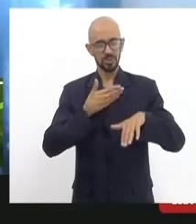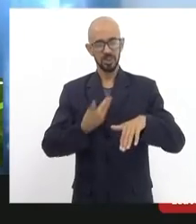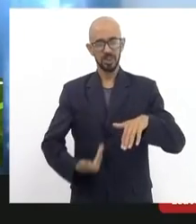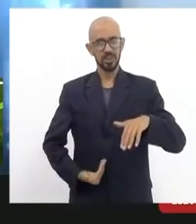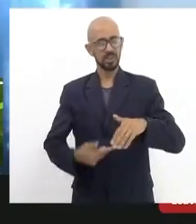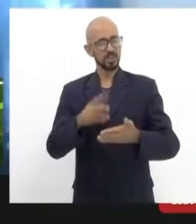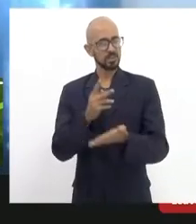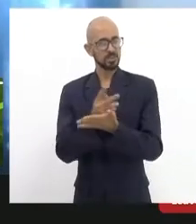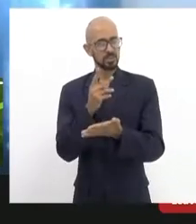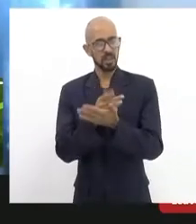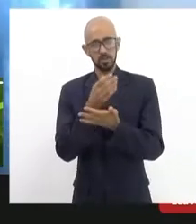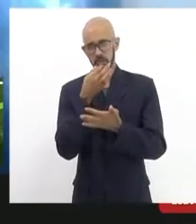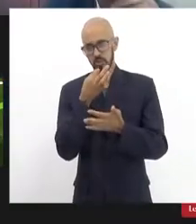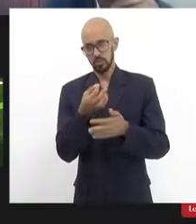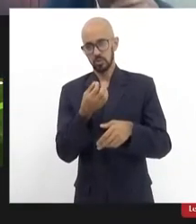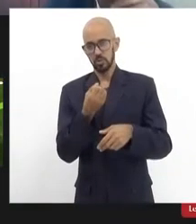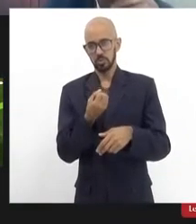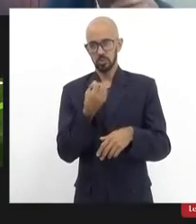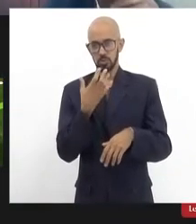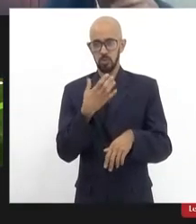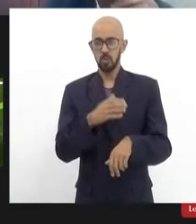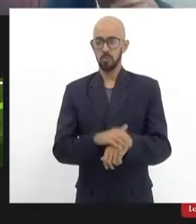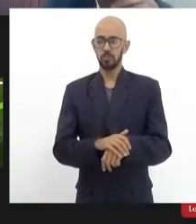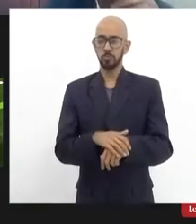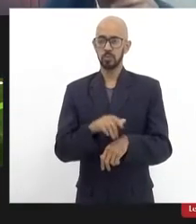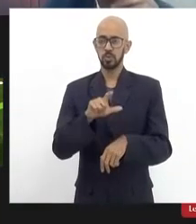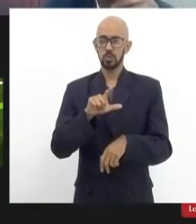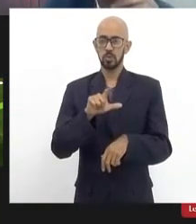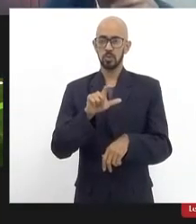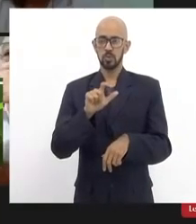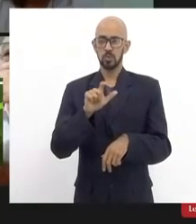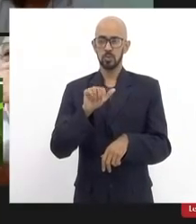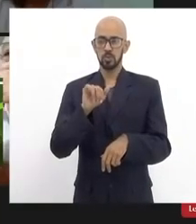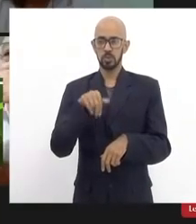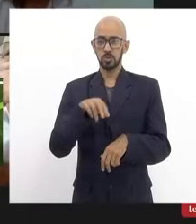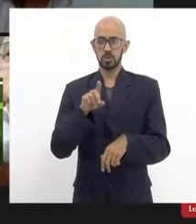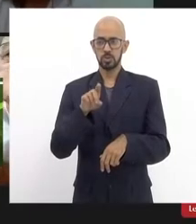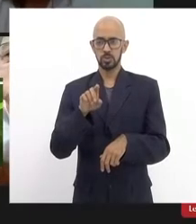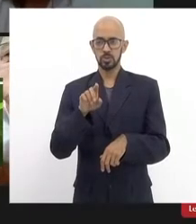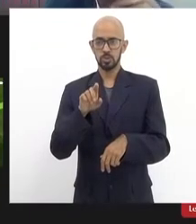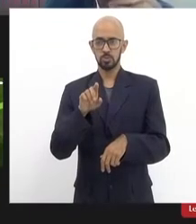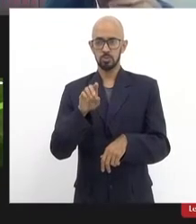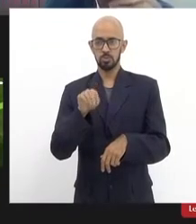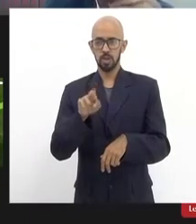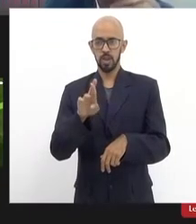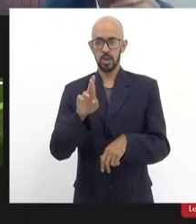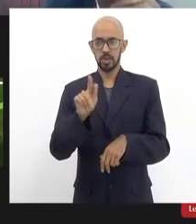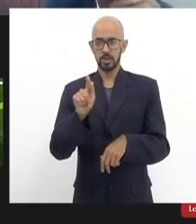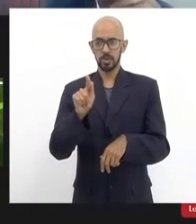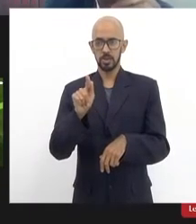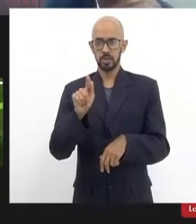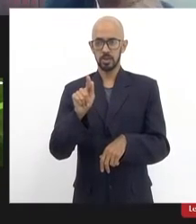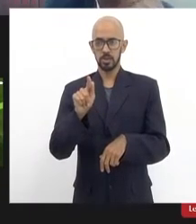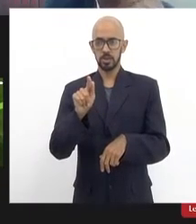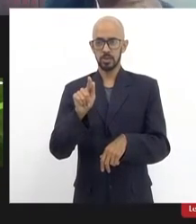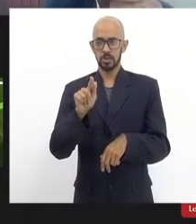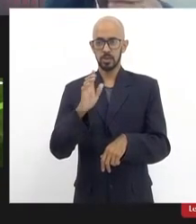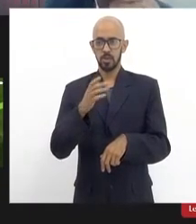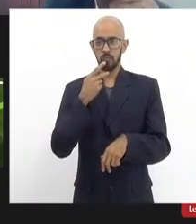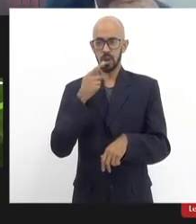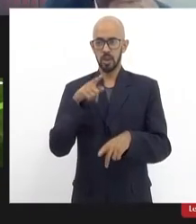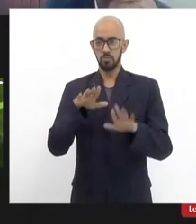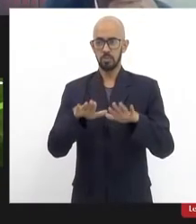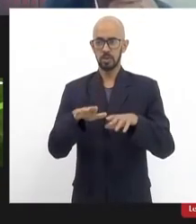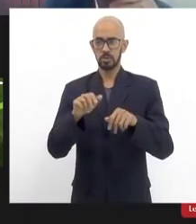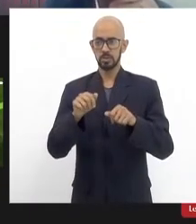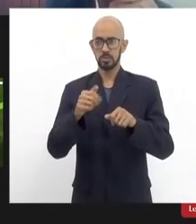o Lindbergh que está na pista eu ia chamar antes a nossa reverenda que ela está aqui